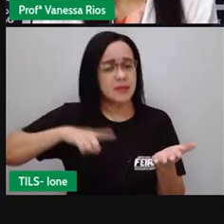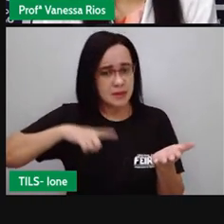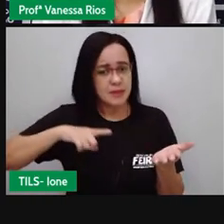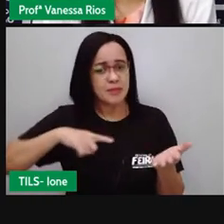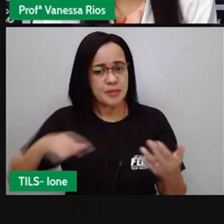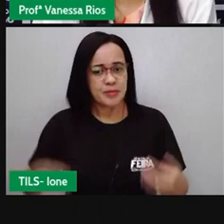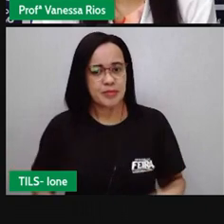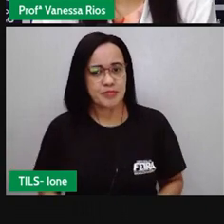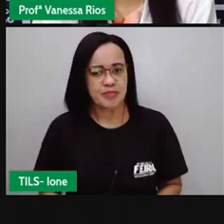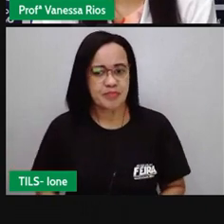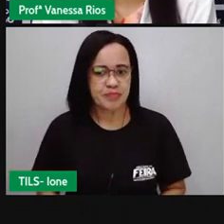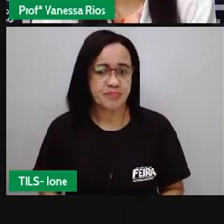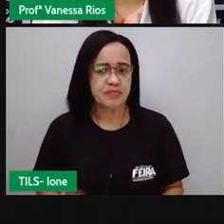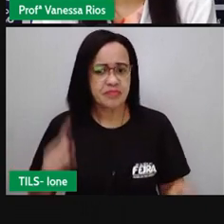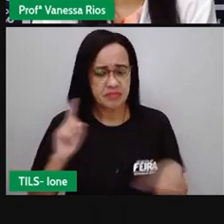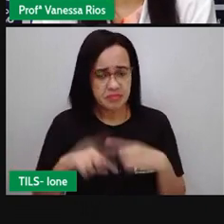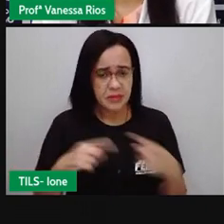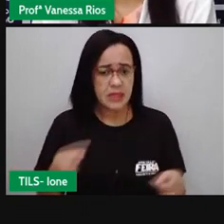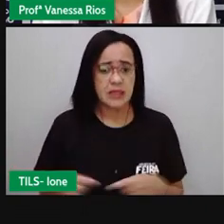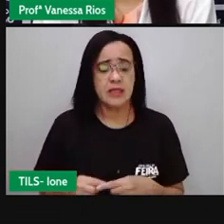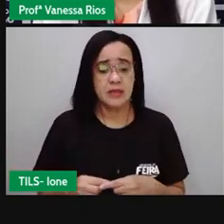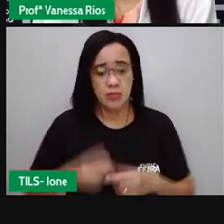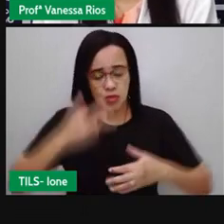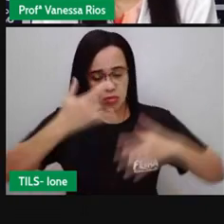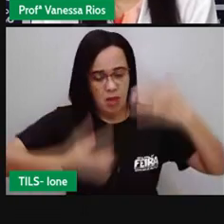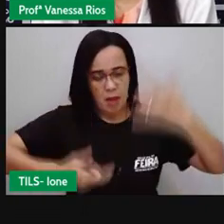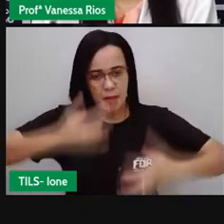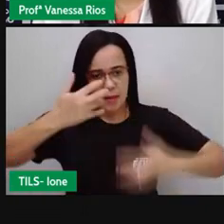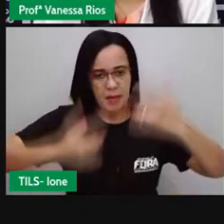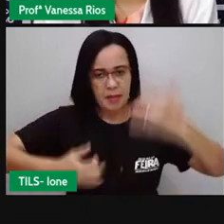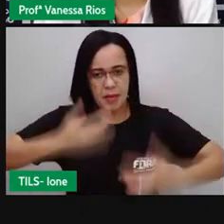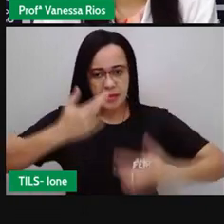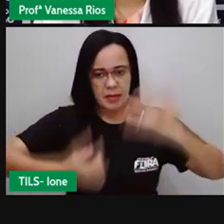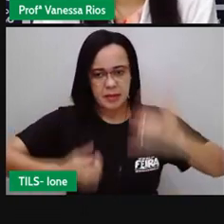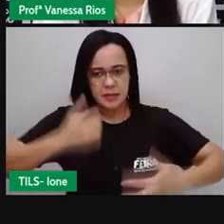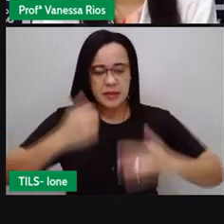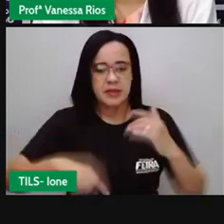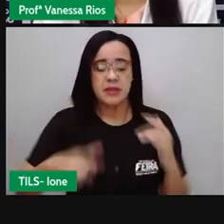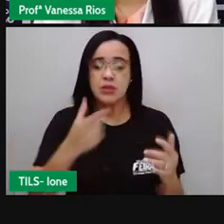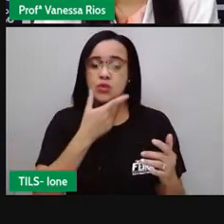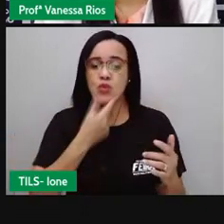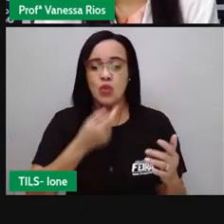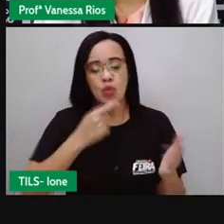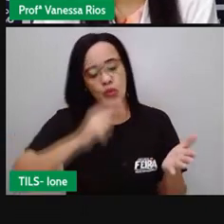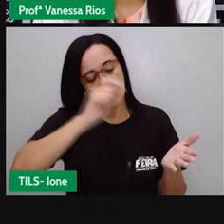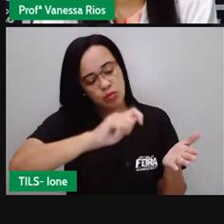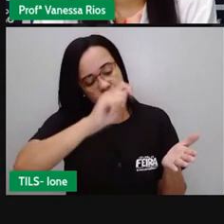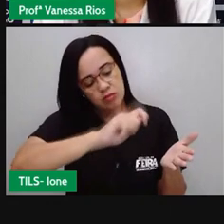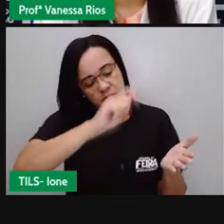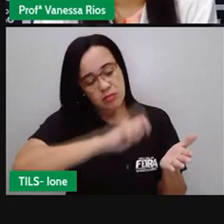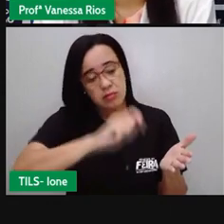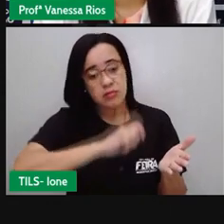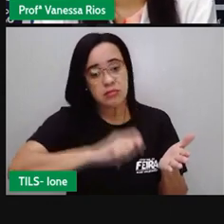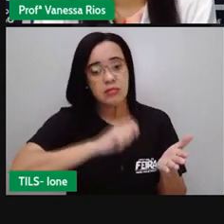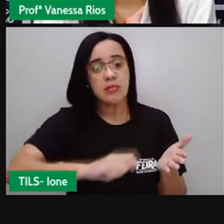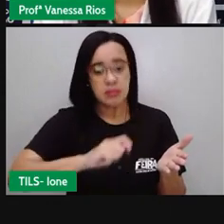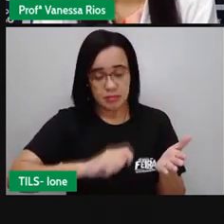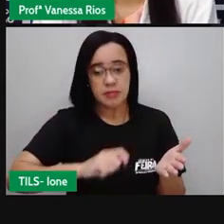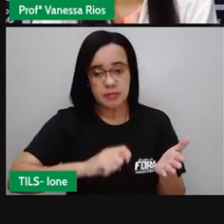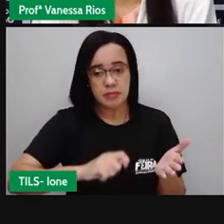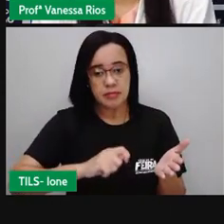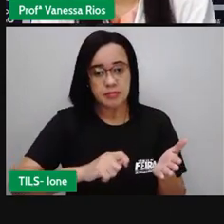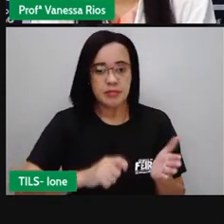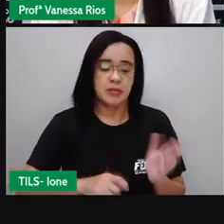E após fazer o pequeno relato, né, quando o autor escreve, quando o escritor escreve uma crônica,